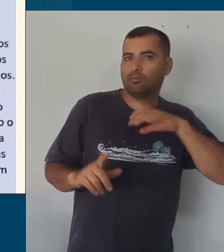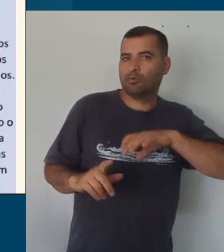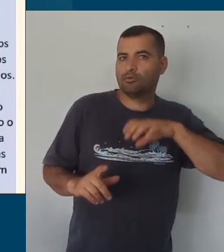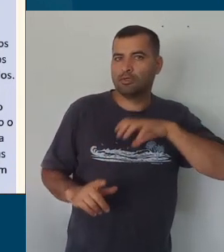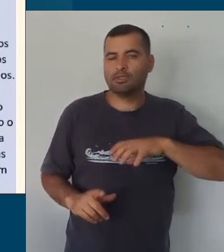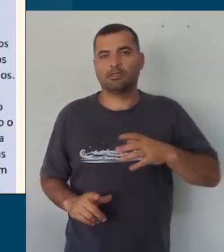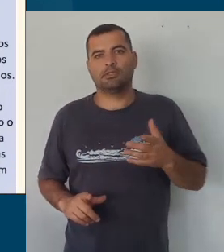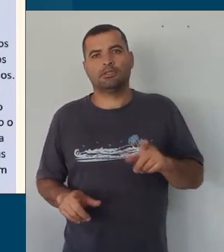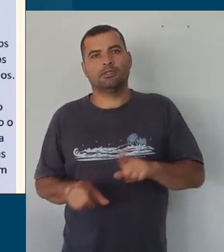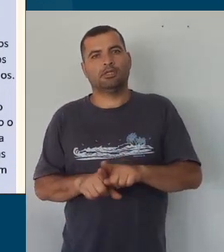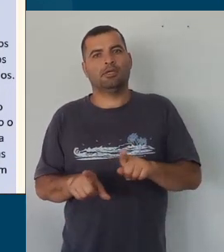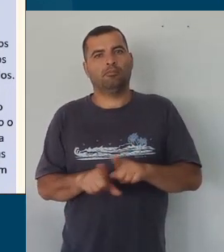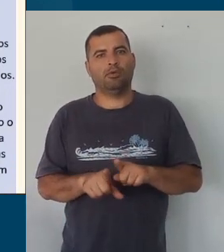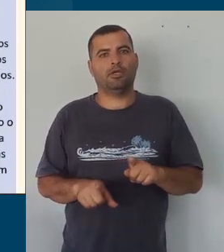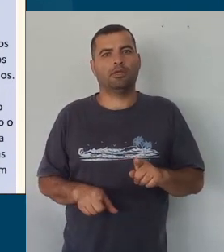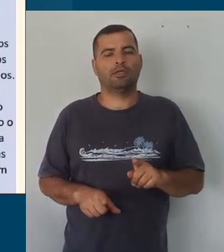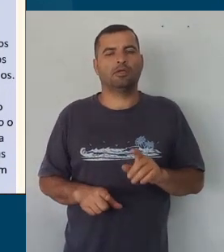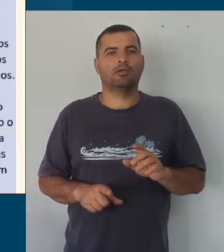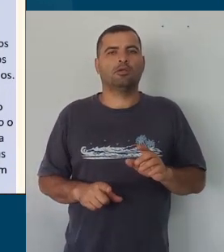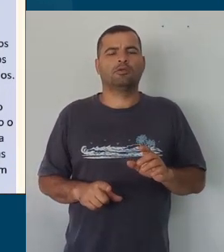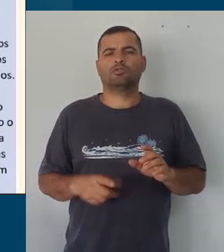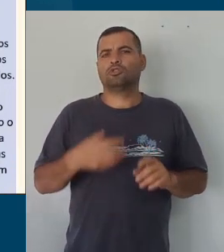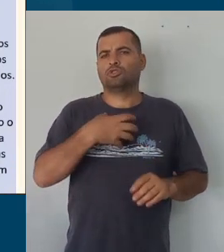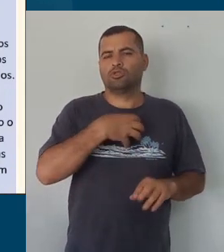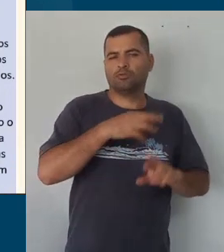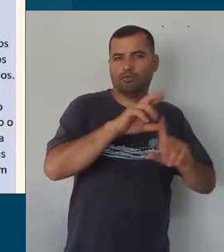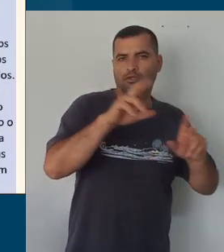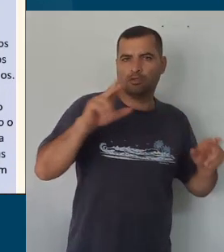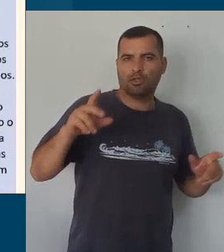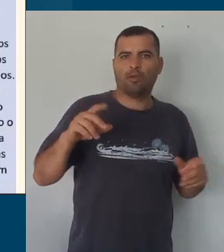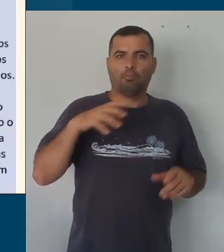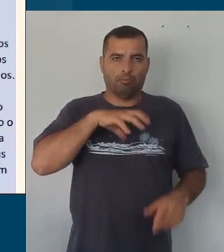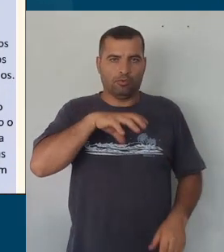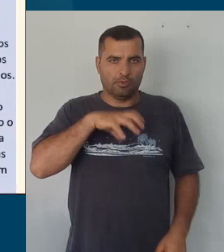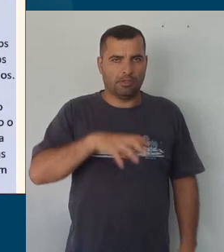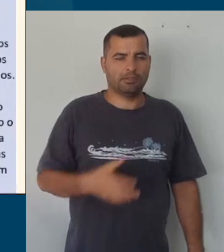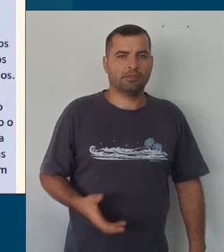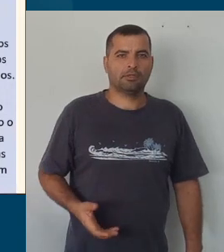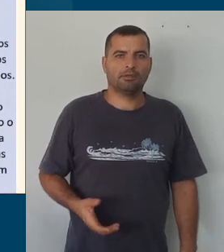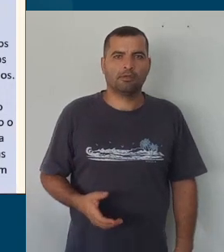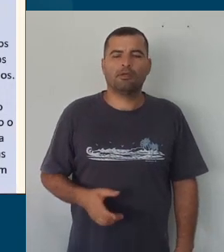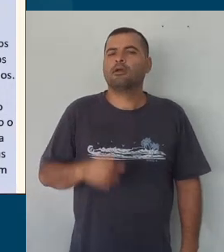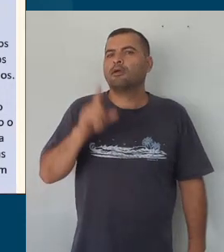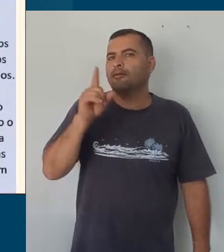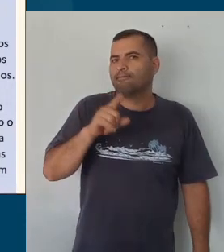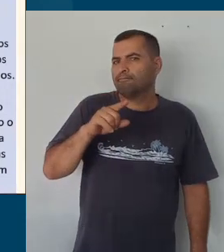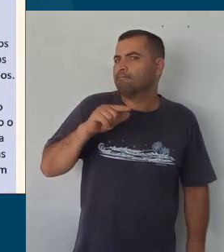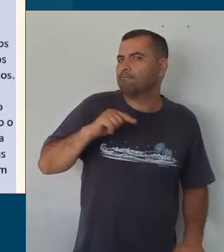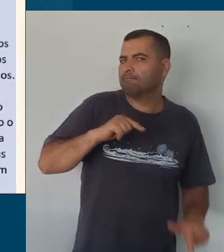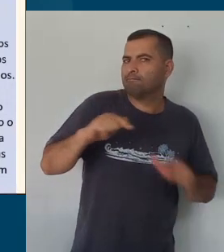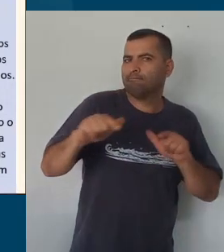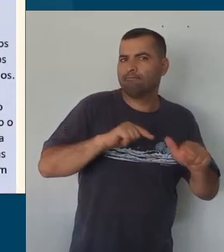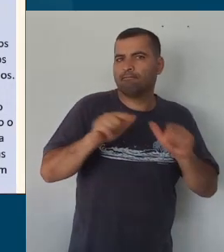quadros que se apresentam em língua portuguesa é exatamente isso, é trabalhar a organização